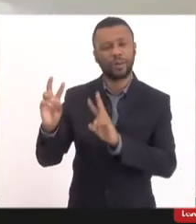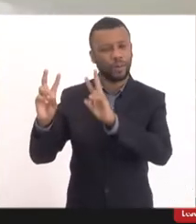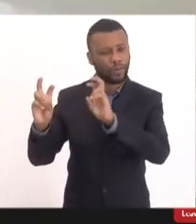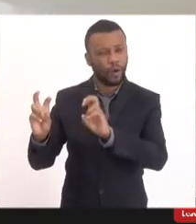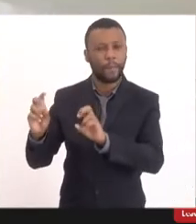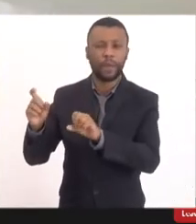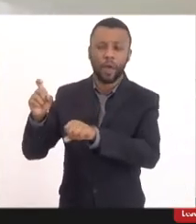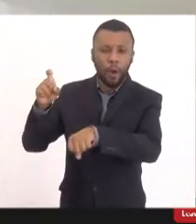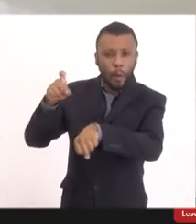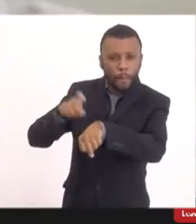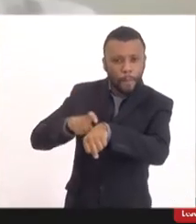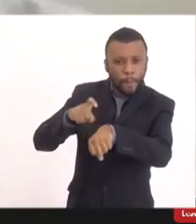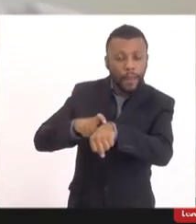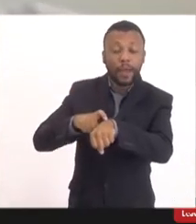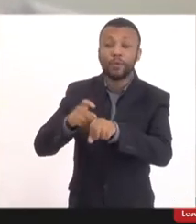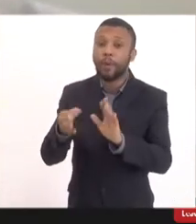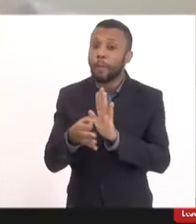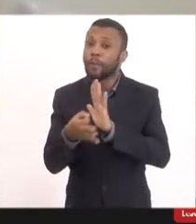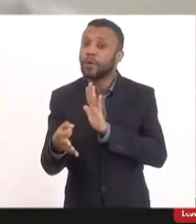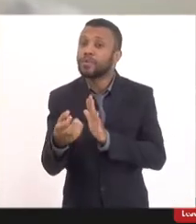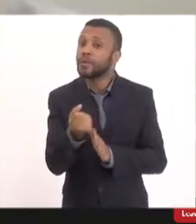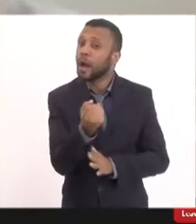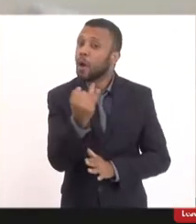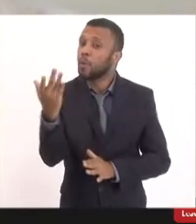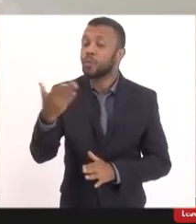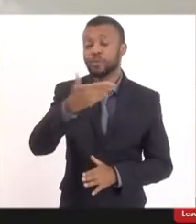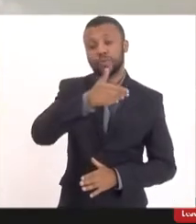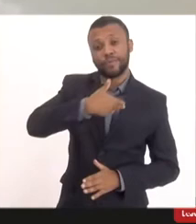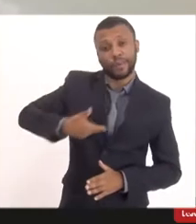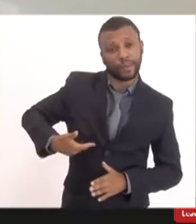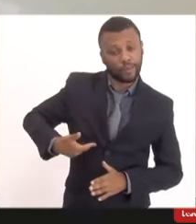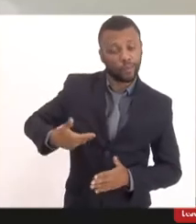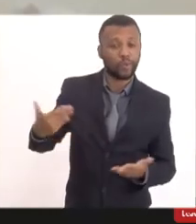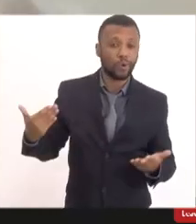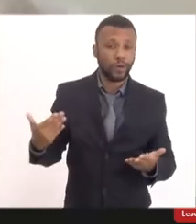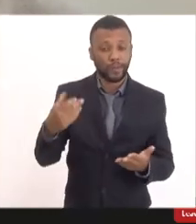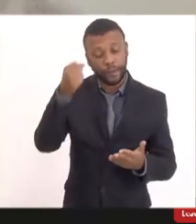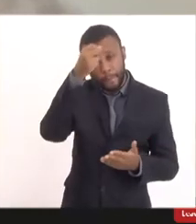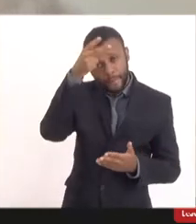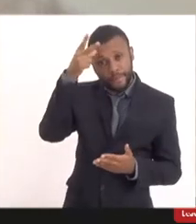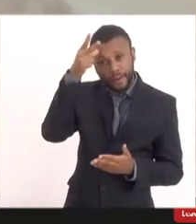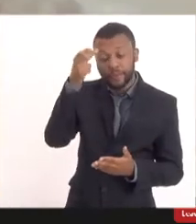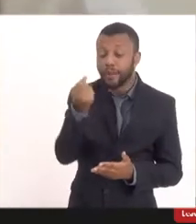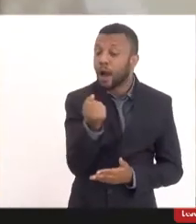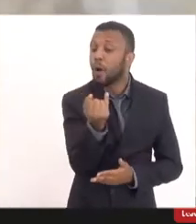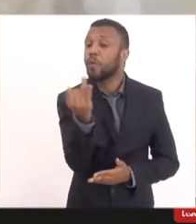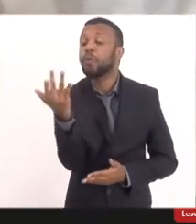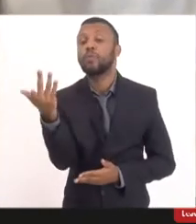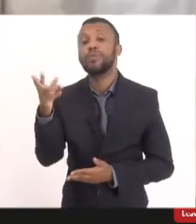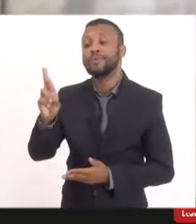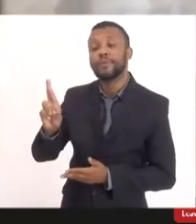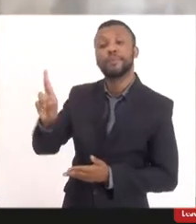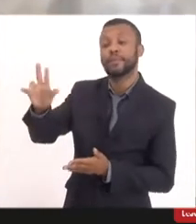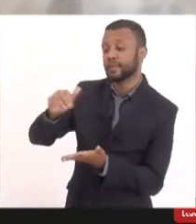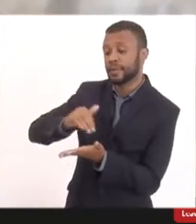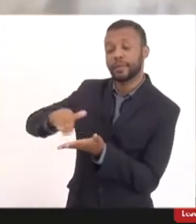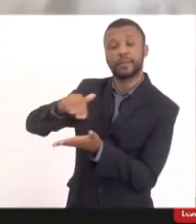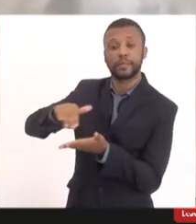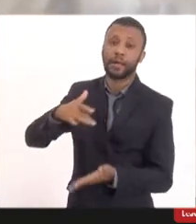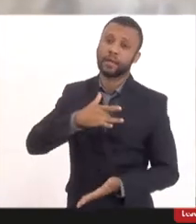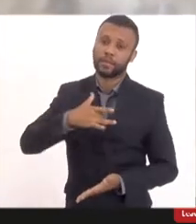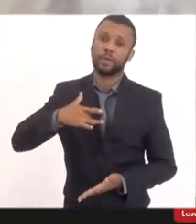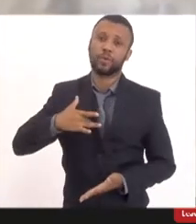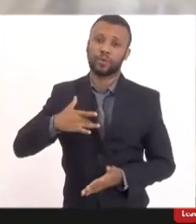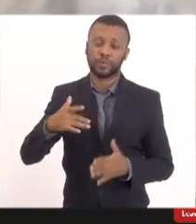posicionamento de alguns governadores, ou até mesmo prefeitos, alguns secretários de saúde. Então, isso, de